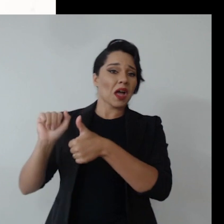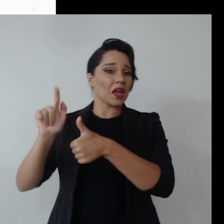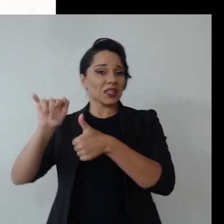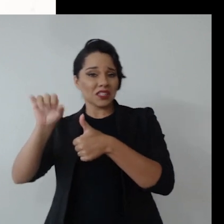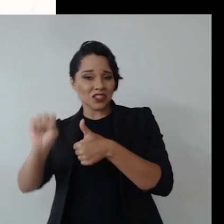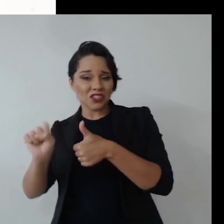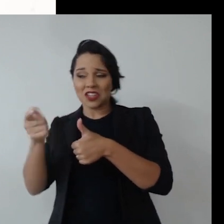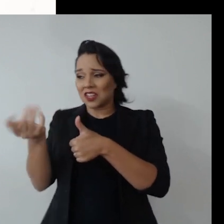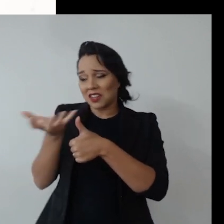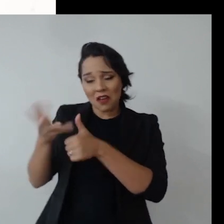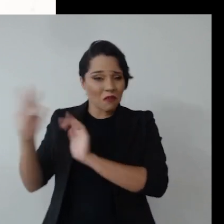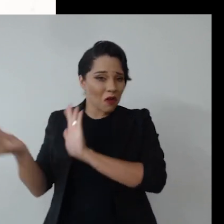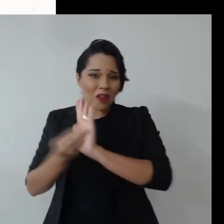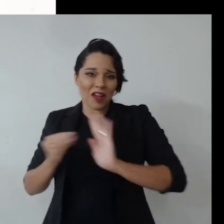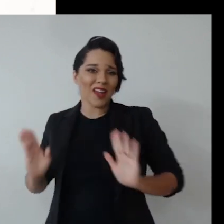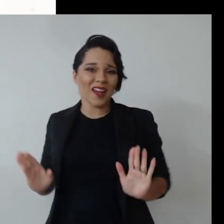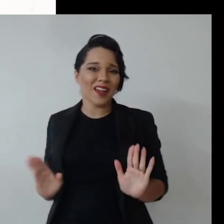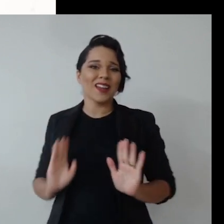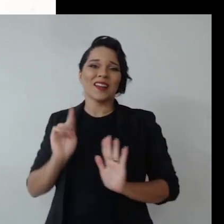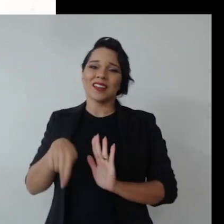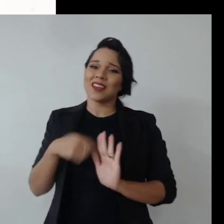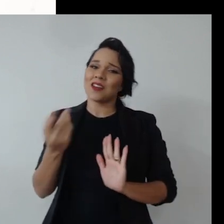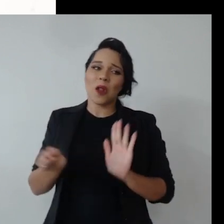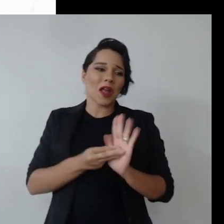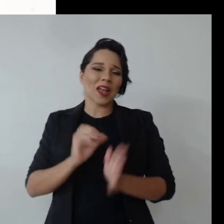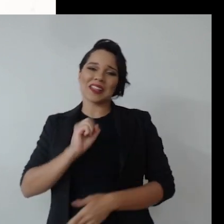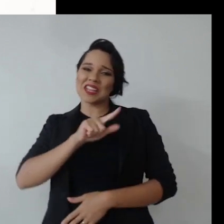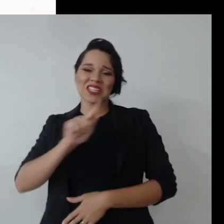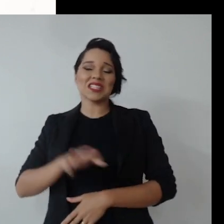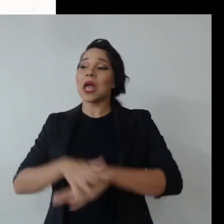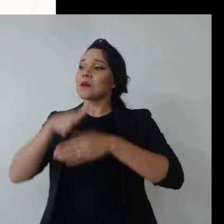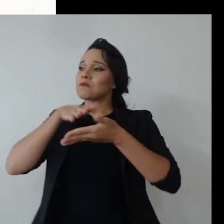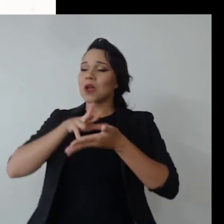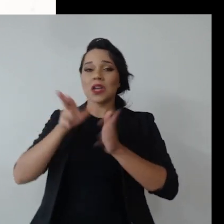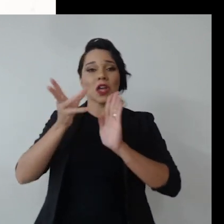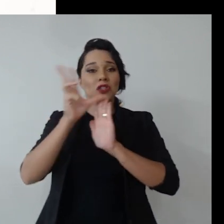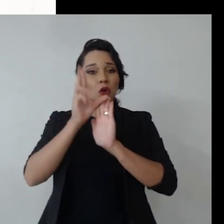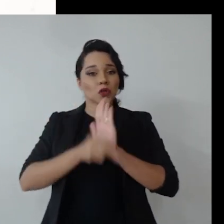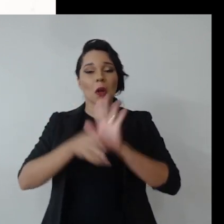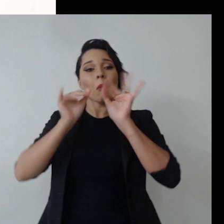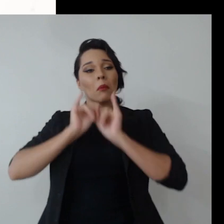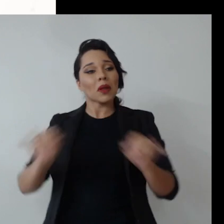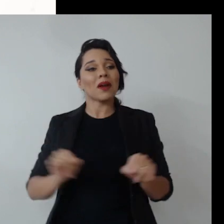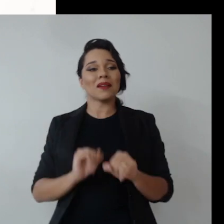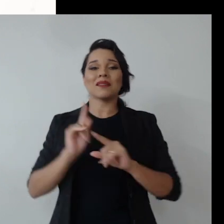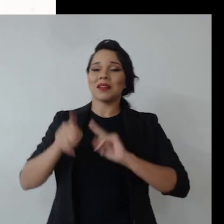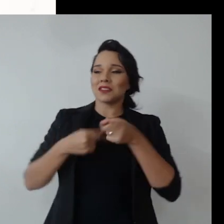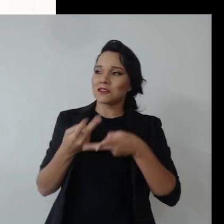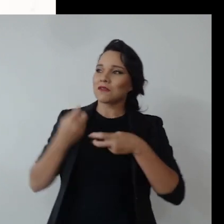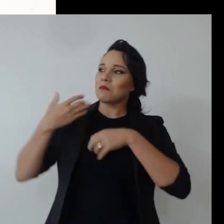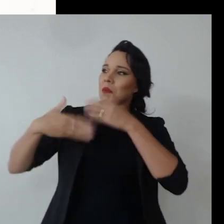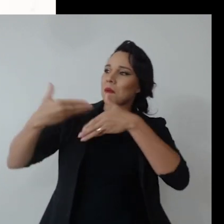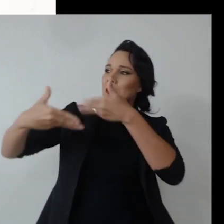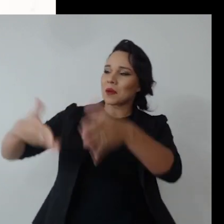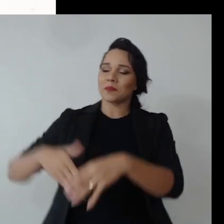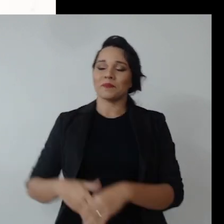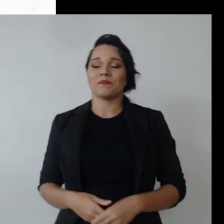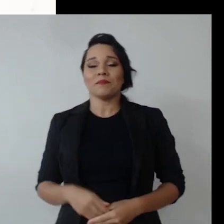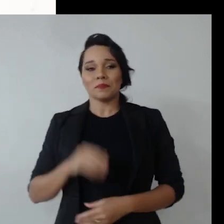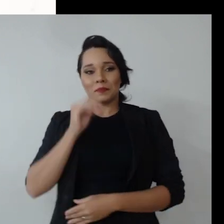É ESG que ele quer, a gente vai botar um ESG aqui na agência e colocamos, publicamos a resolução e a coisa está indo de vento em pouco.